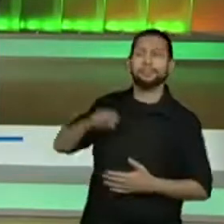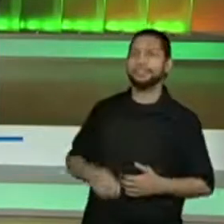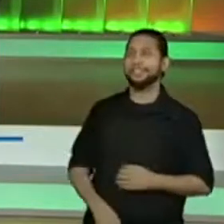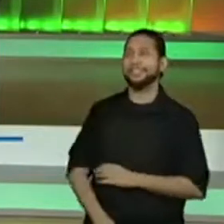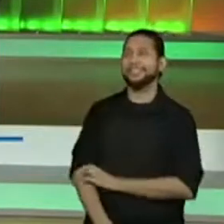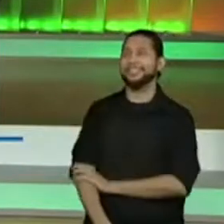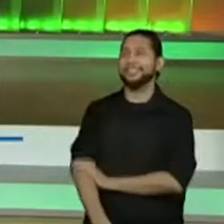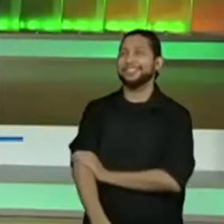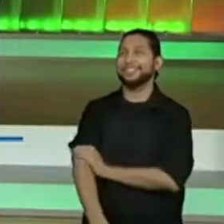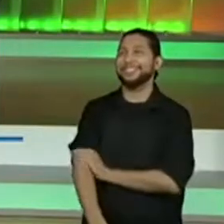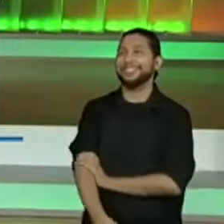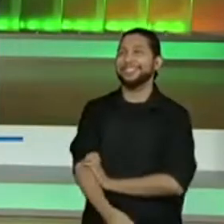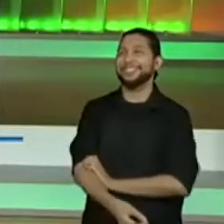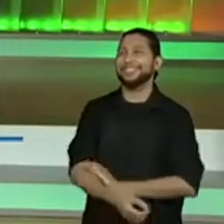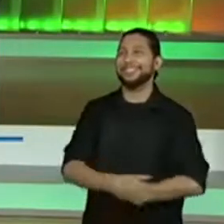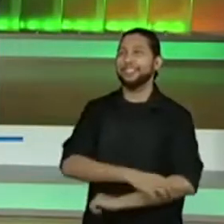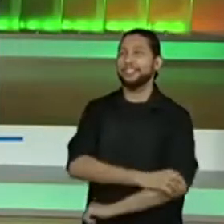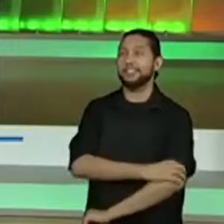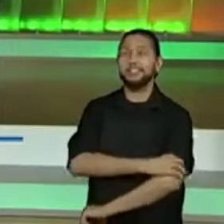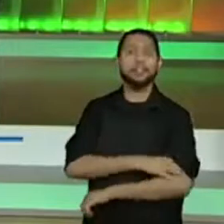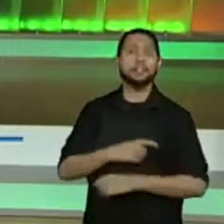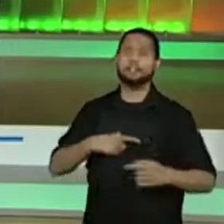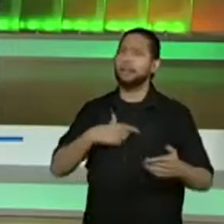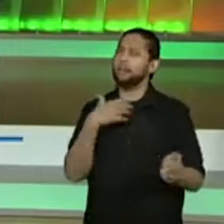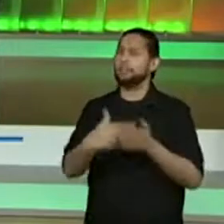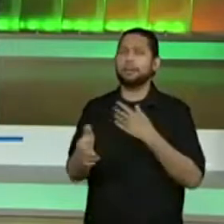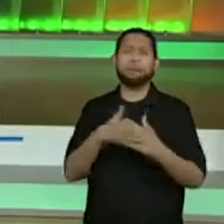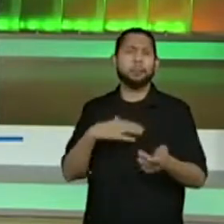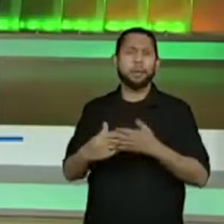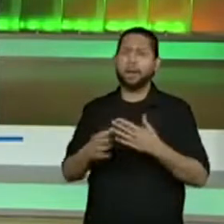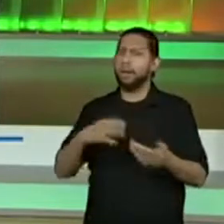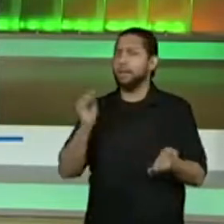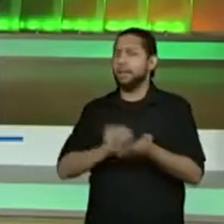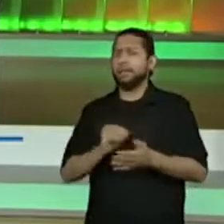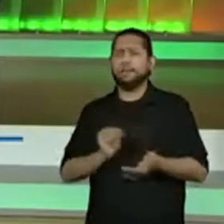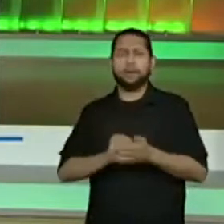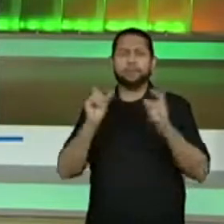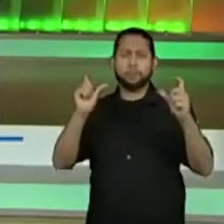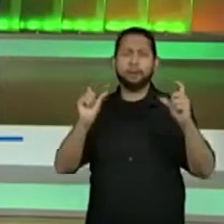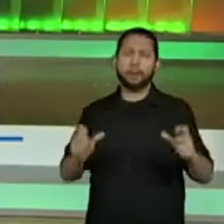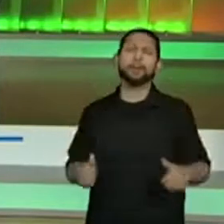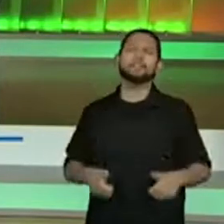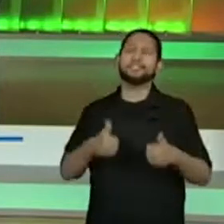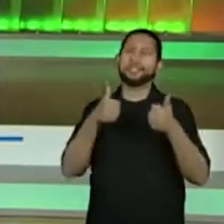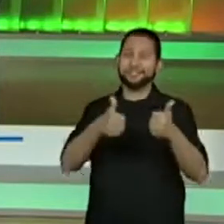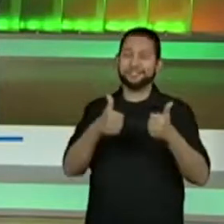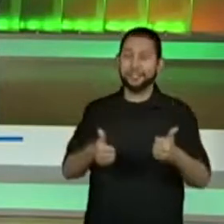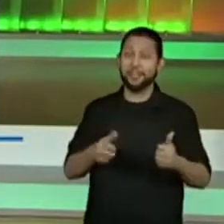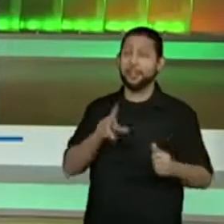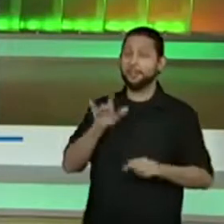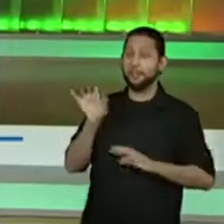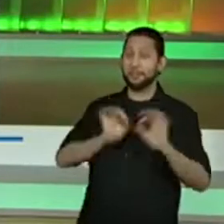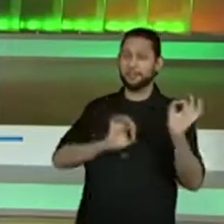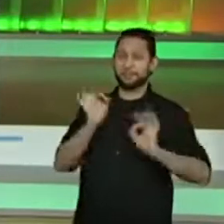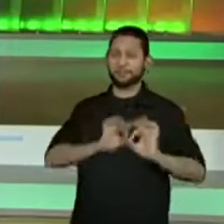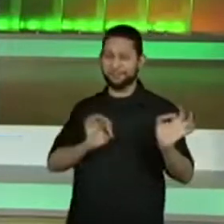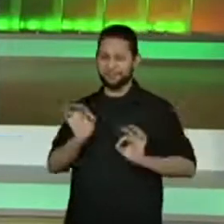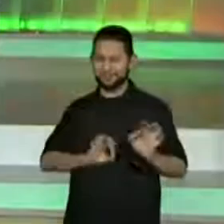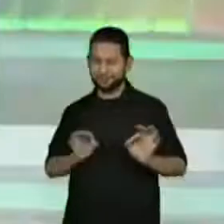Até a prova parecida já colocou. Não tem estrutura nenhuma, está sem pontuação e sem parágrafo. Fato. Nós vamos localizar